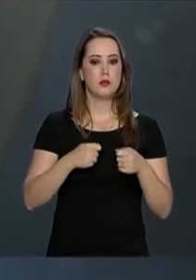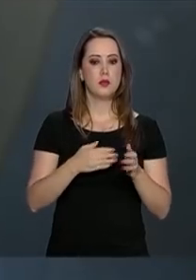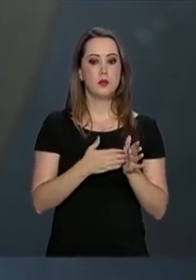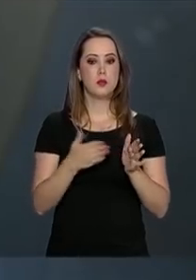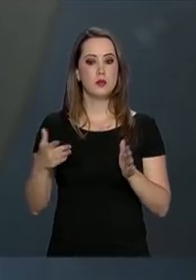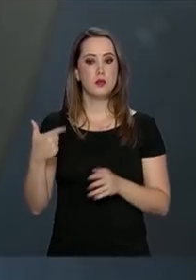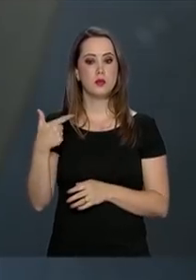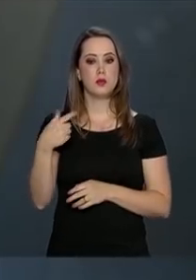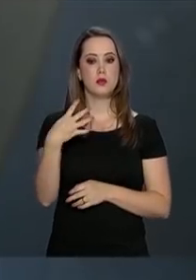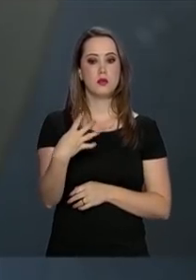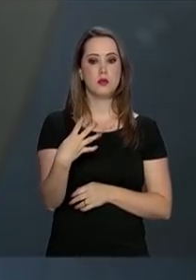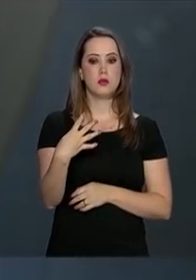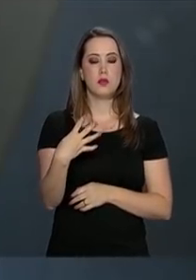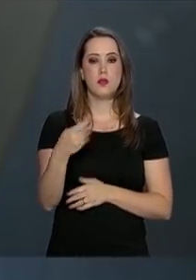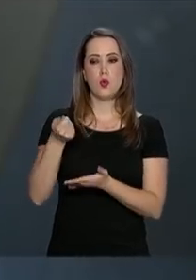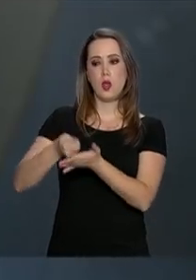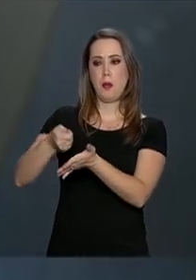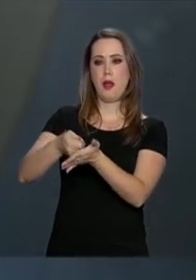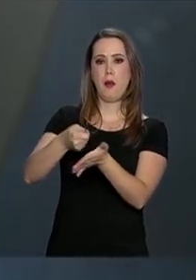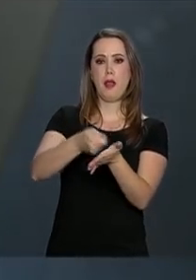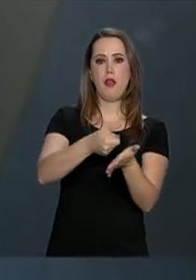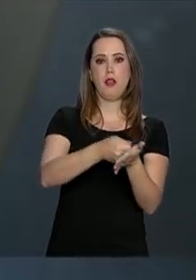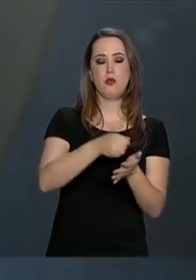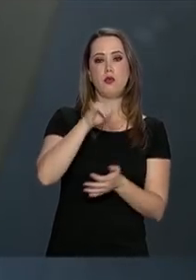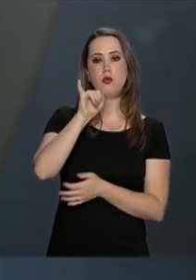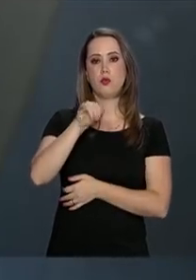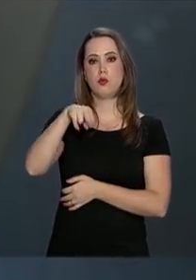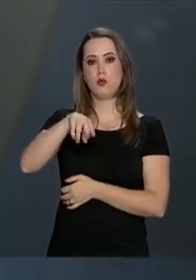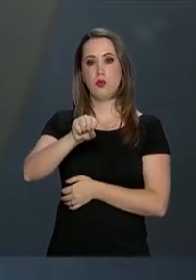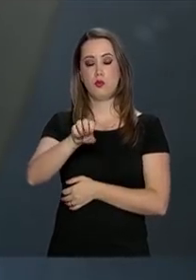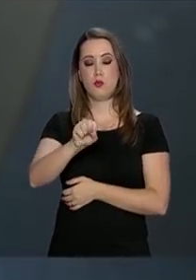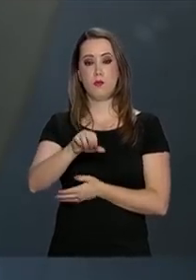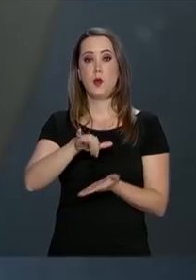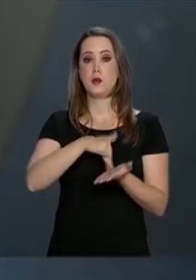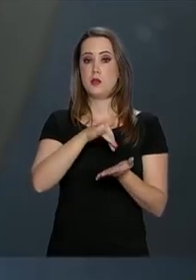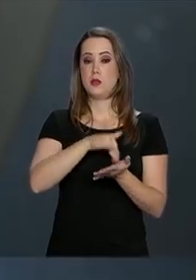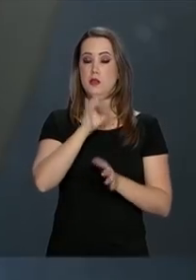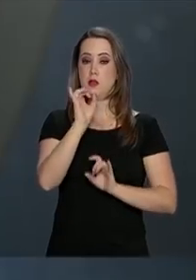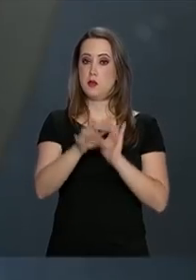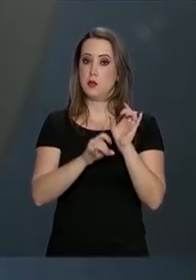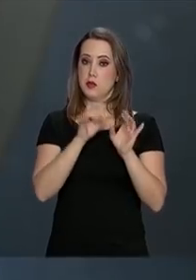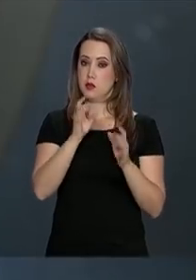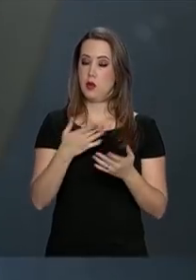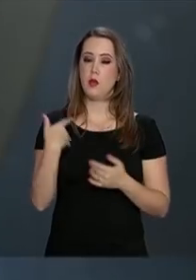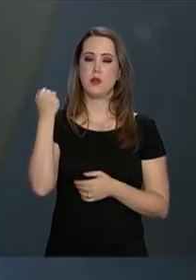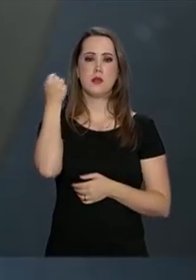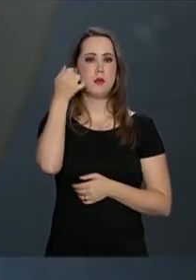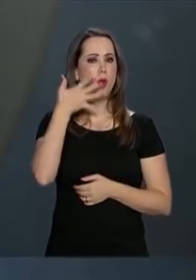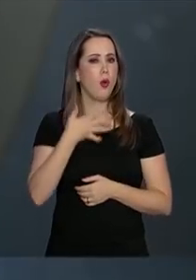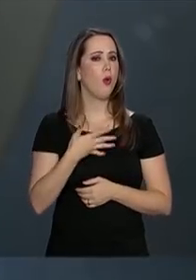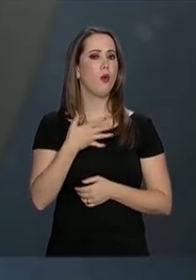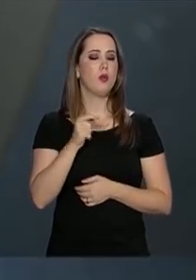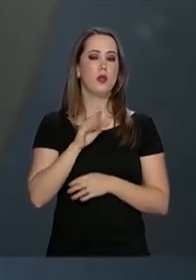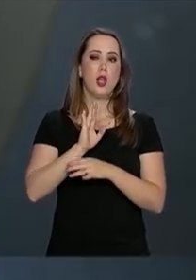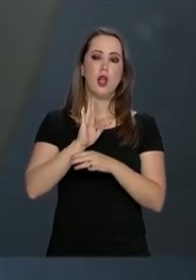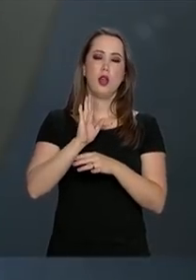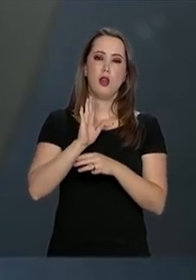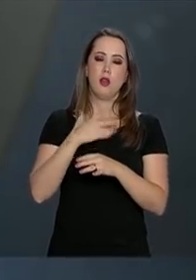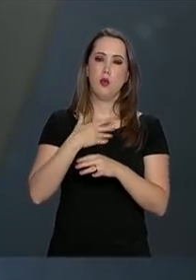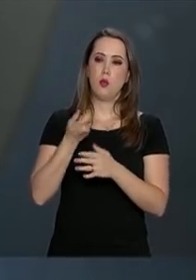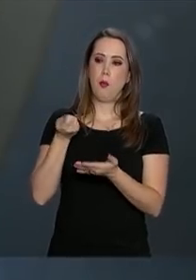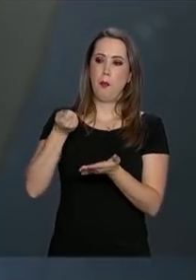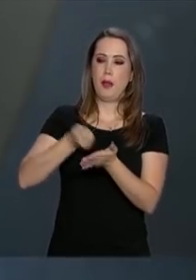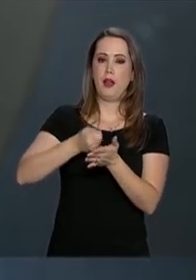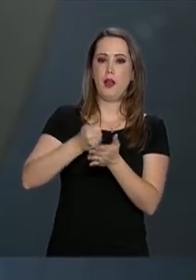24 contribuições. O secretário especial da Previdência, Rogério Marinho, explicou ainda que o auxílio-reclusão